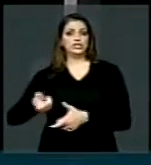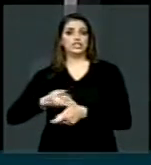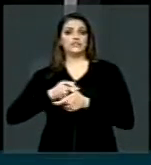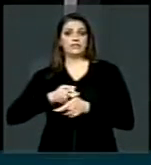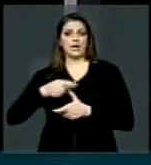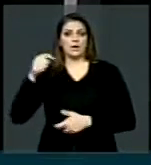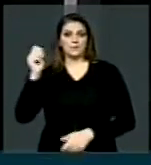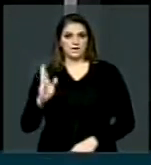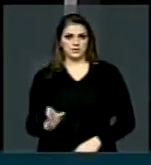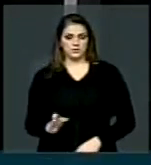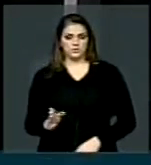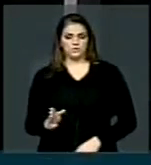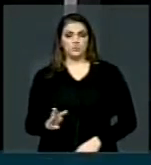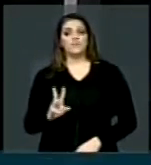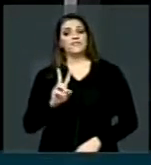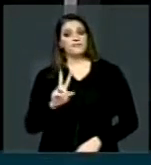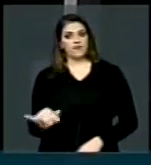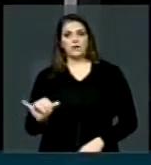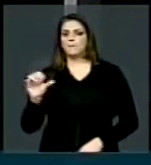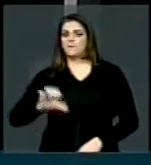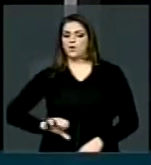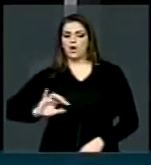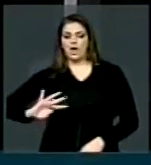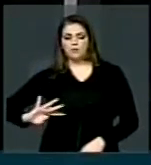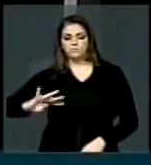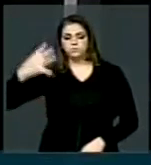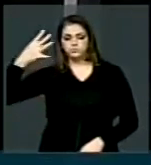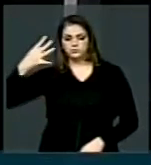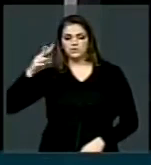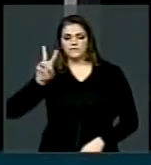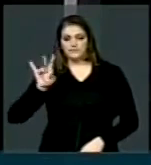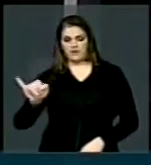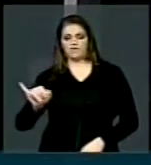quadruplicar até o final do ano.